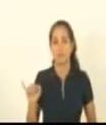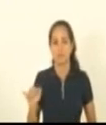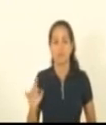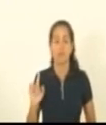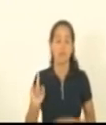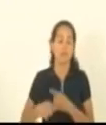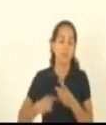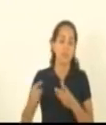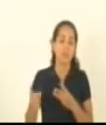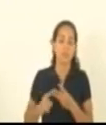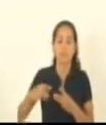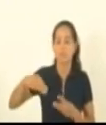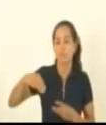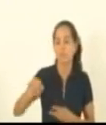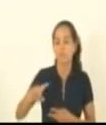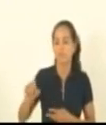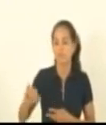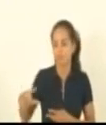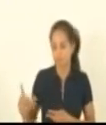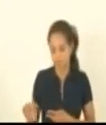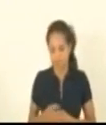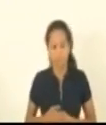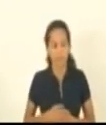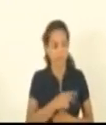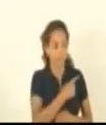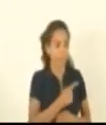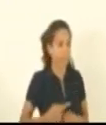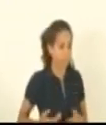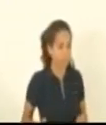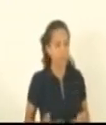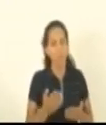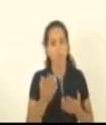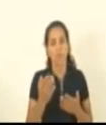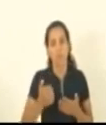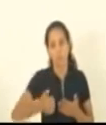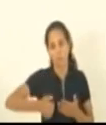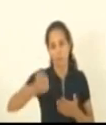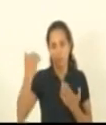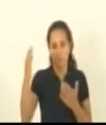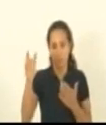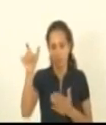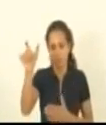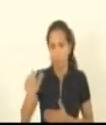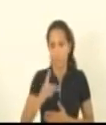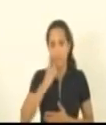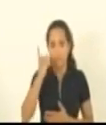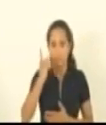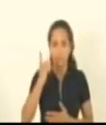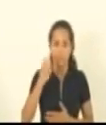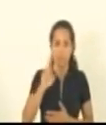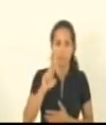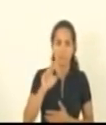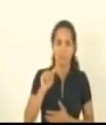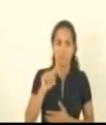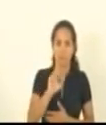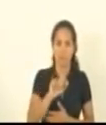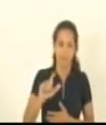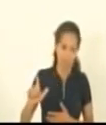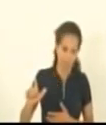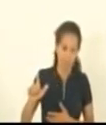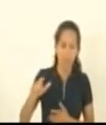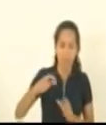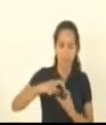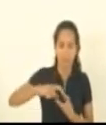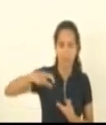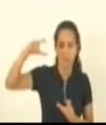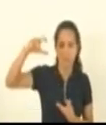finaliza presidente em primeiro lugar quero parabenizar a deputada Raquel Lessa lá da nossa querida região do noroeste do